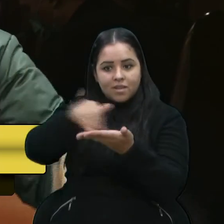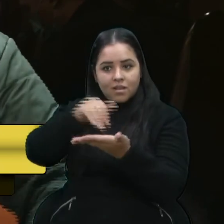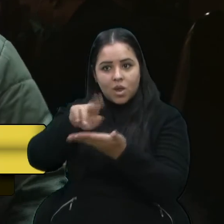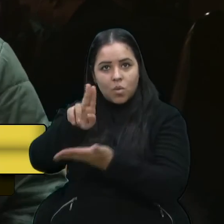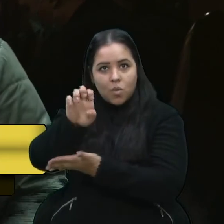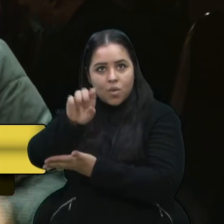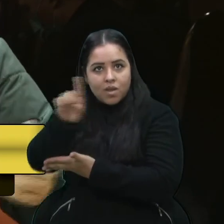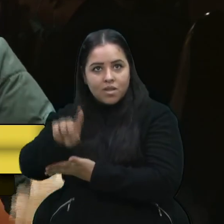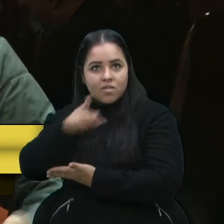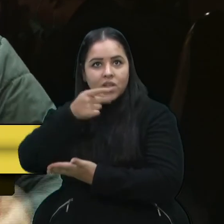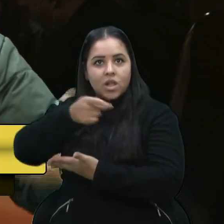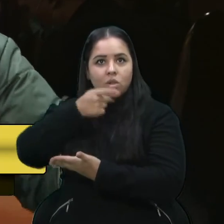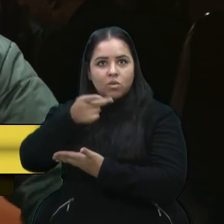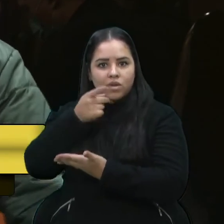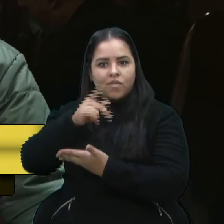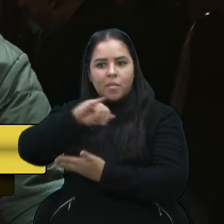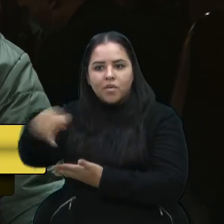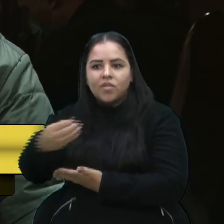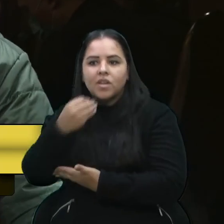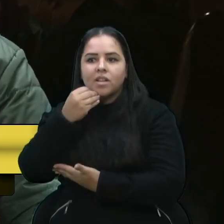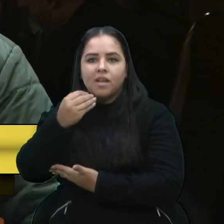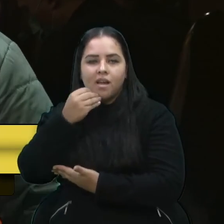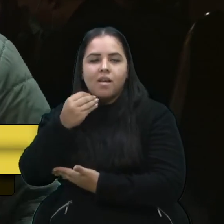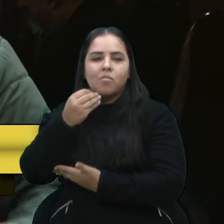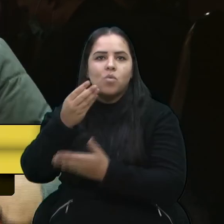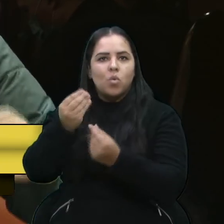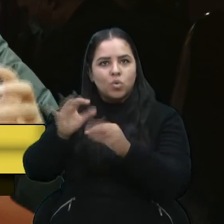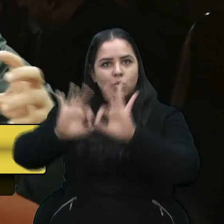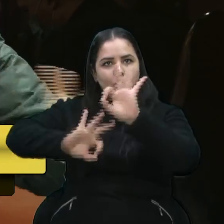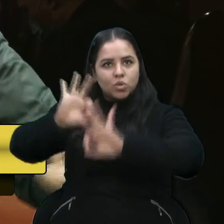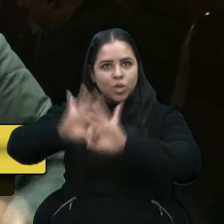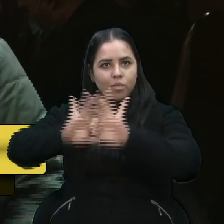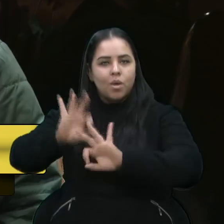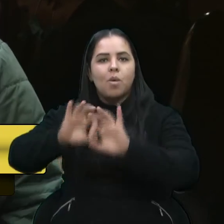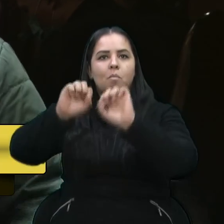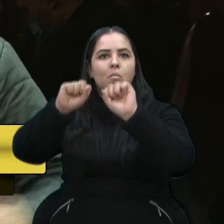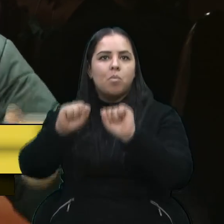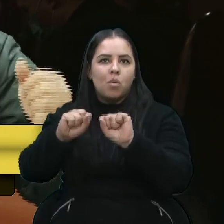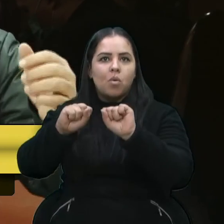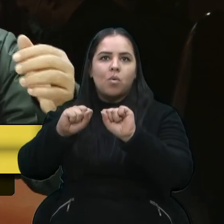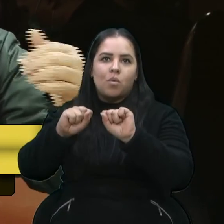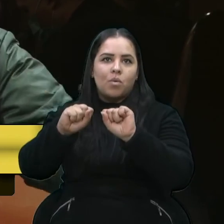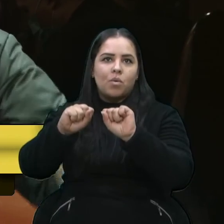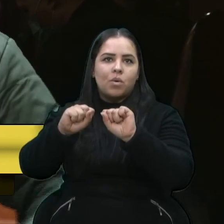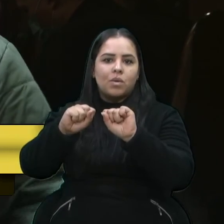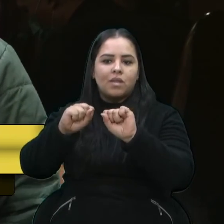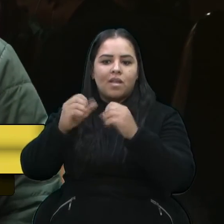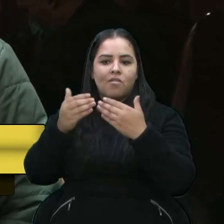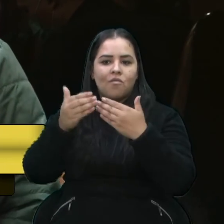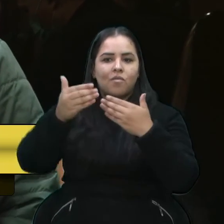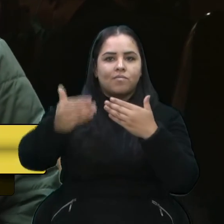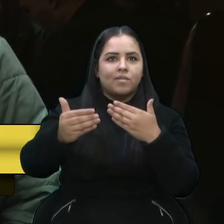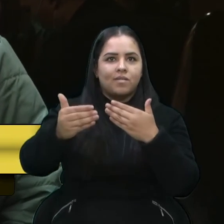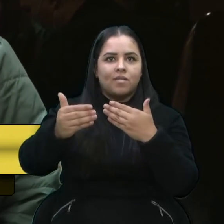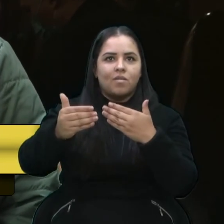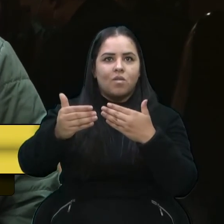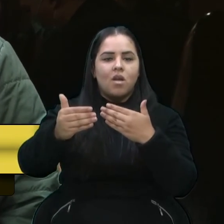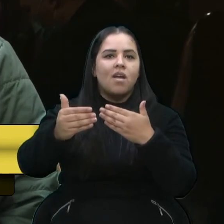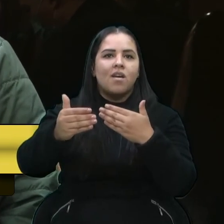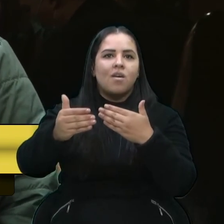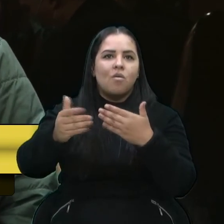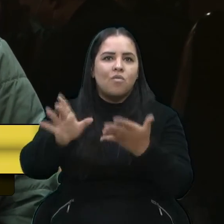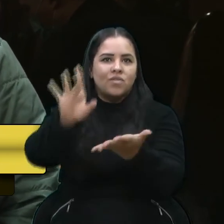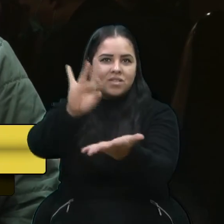que vai aproveitar muito do seu projeto também, né? Para poder, ali na frente, fazer as regularizações que